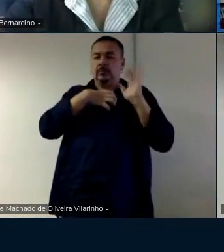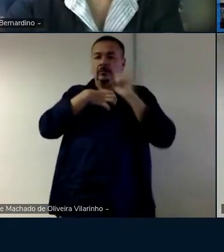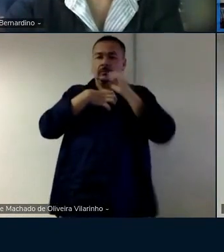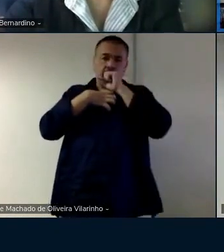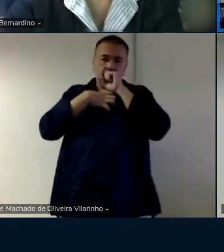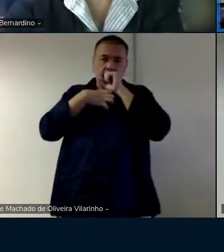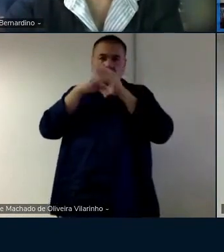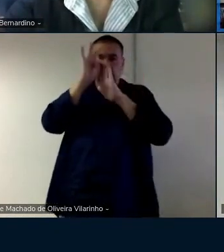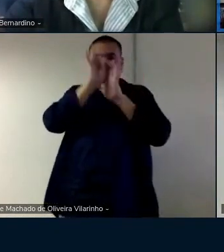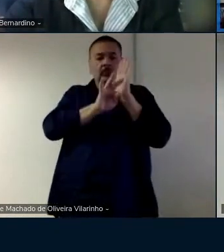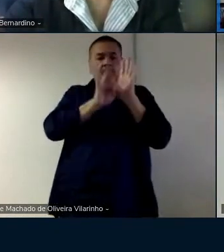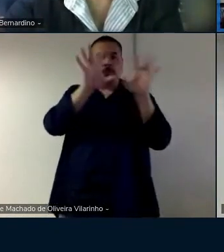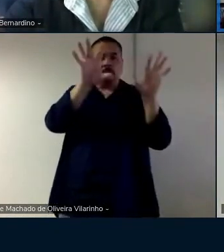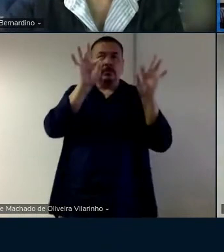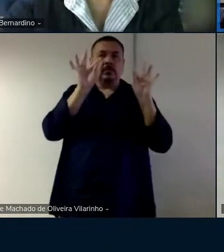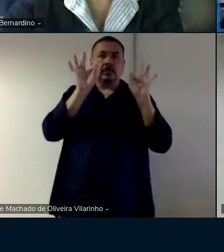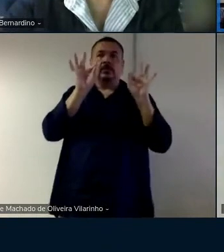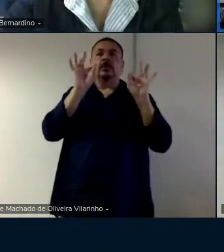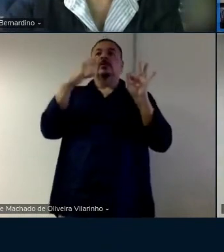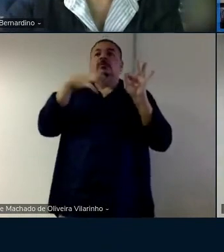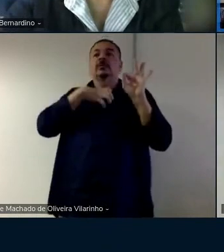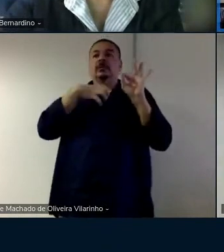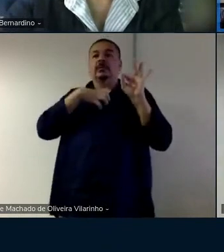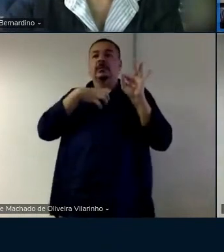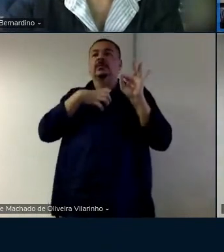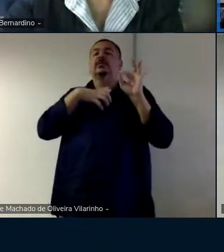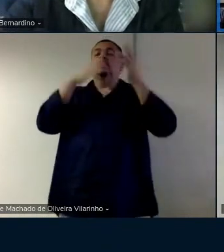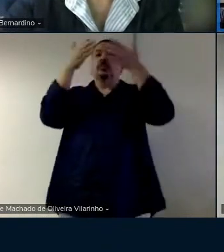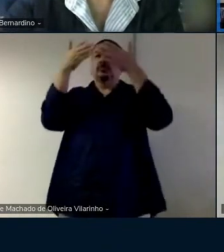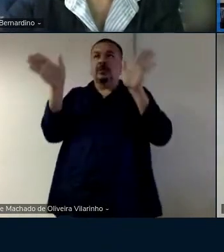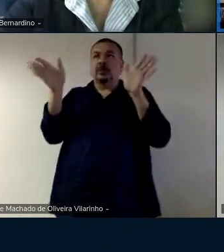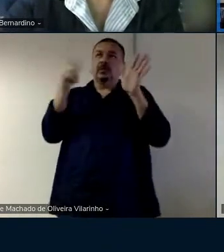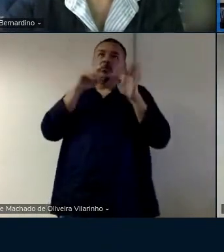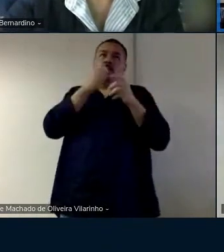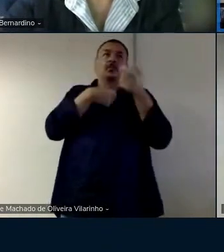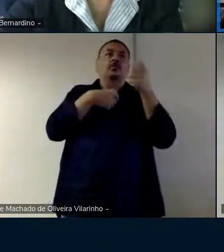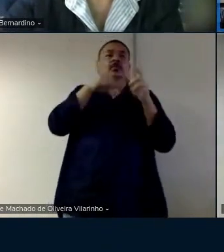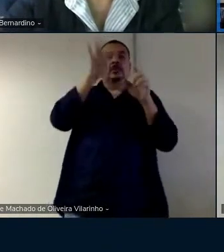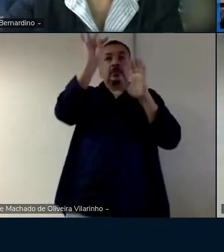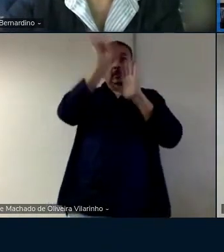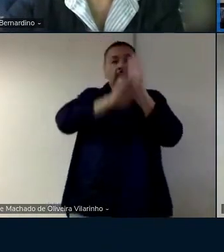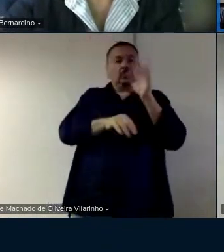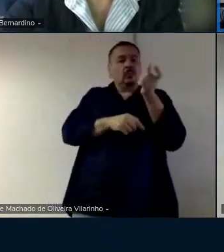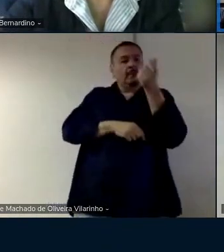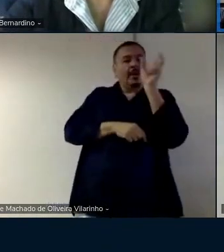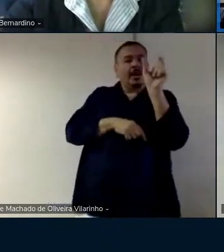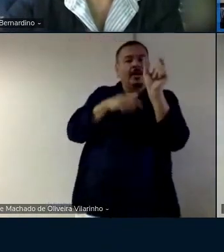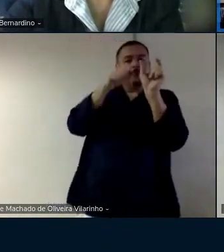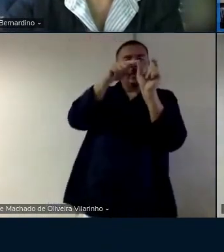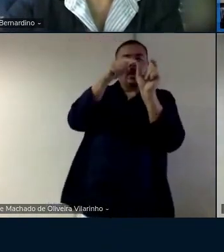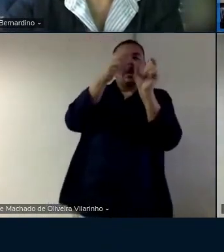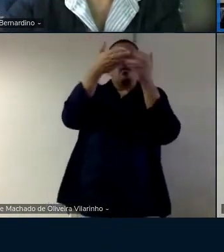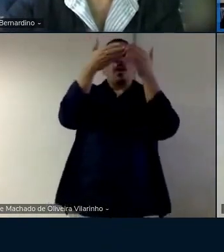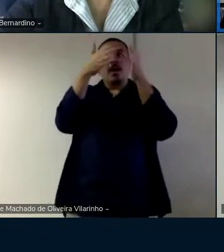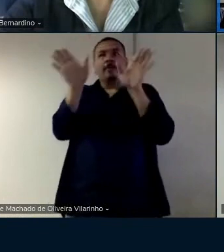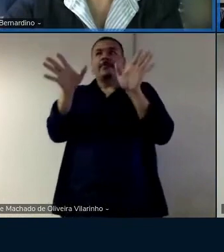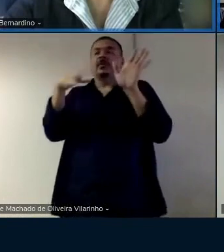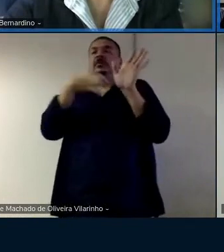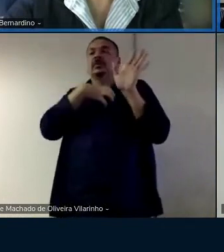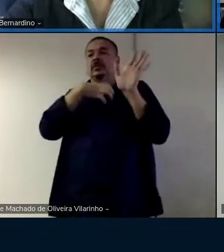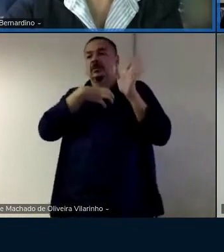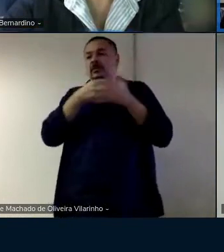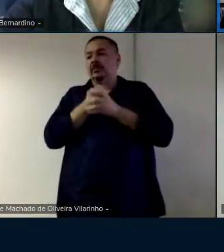do texto pensado sentido expandido então pega uma palavra do texto e amplia o sentido né